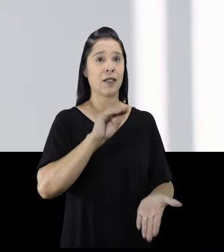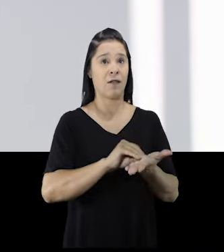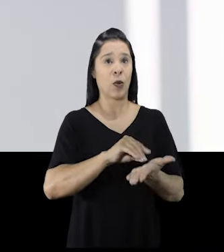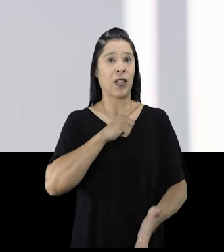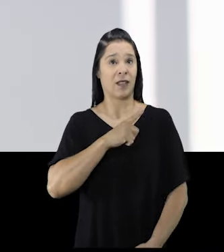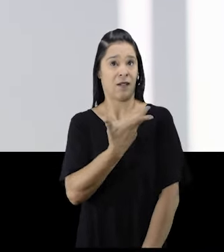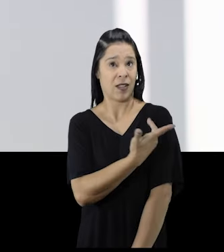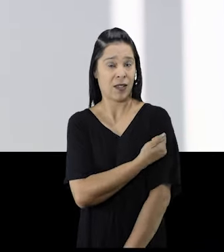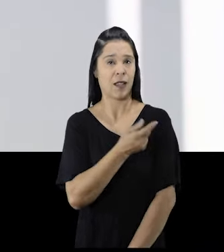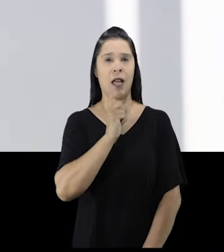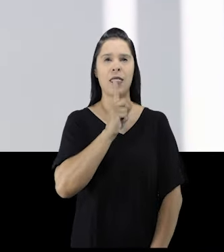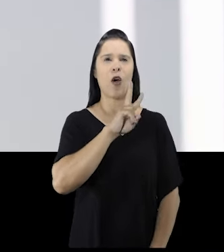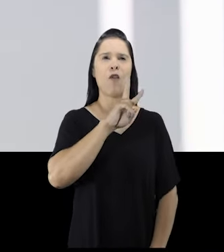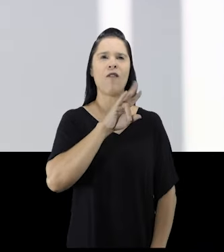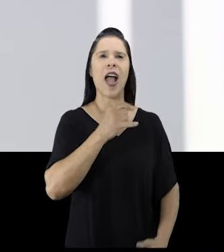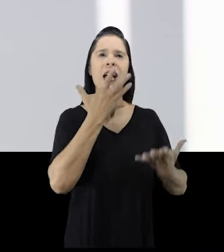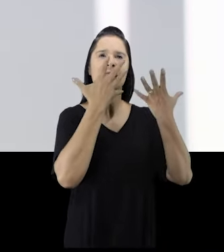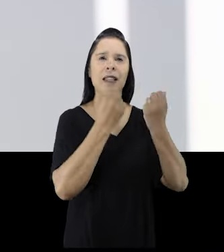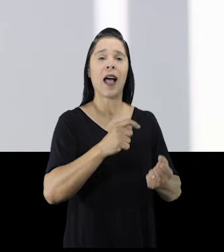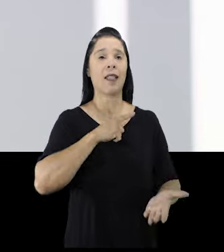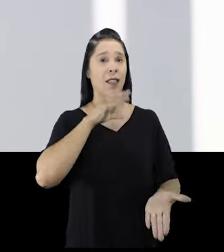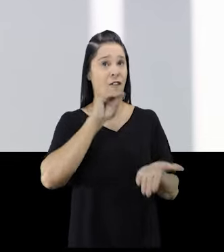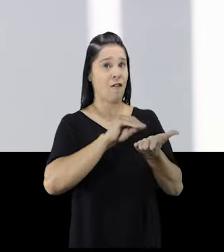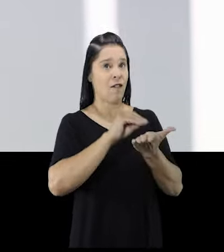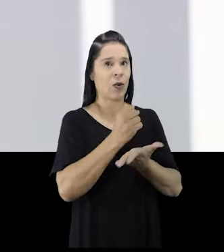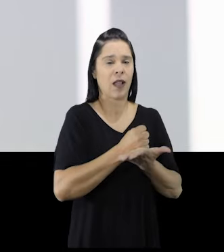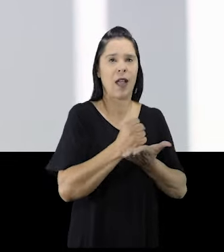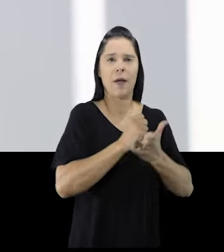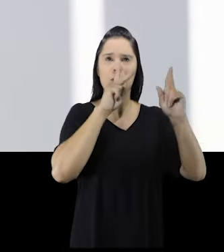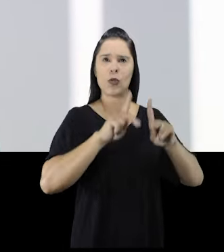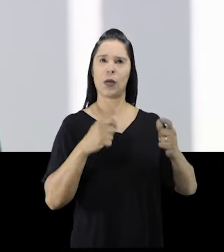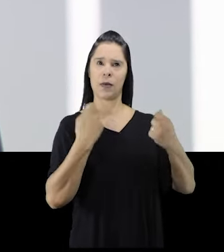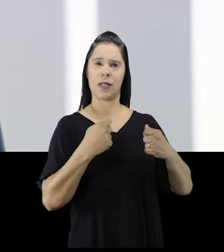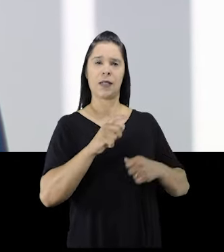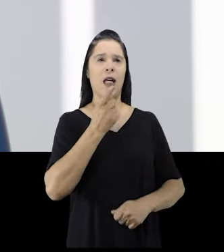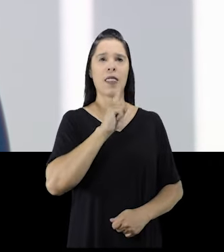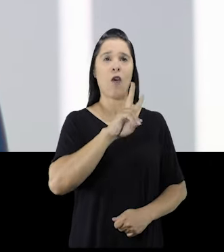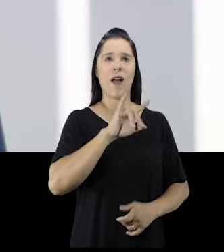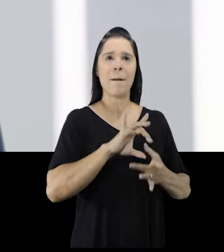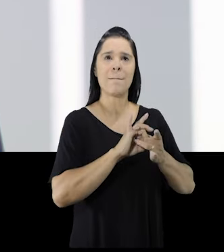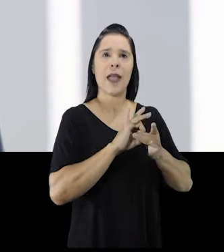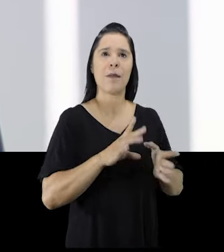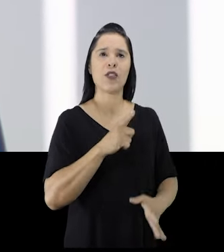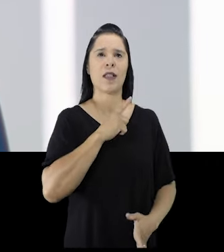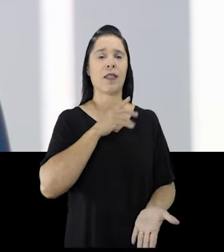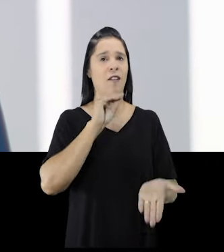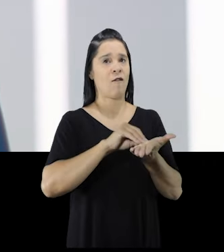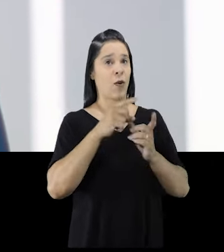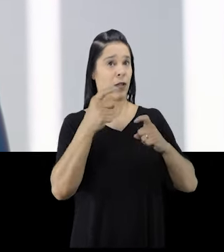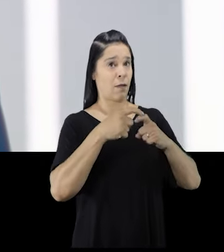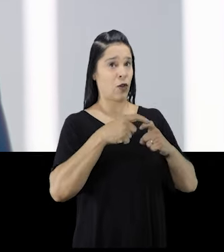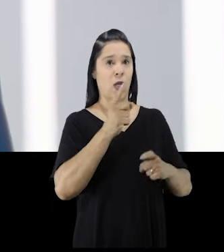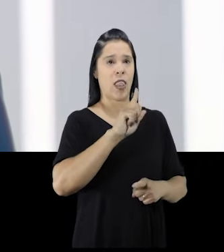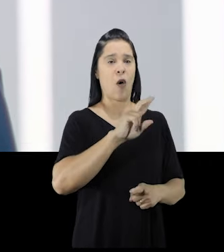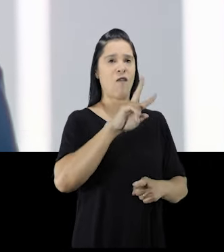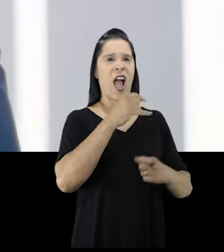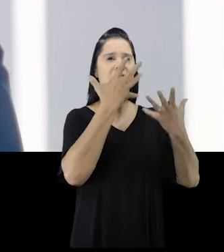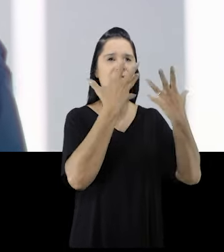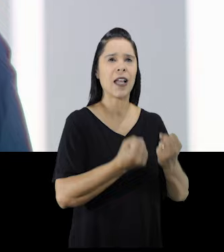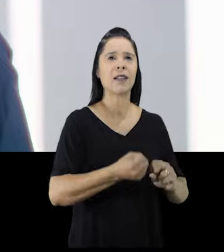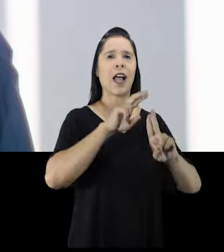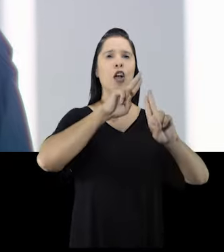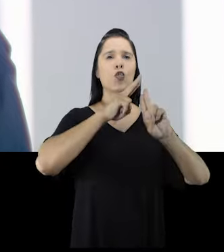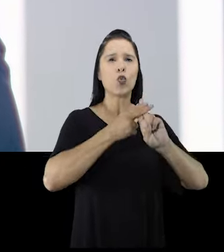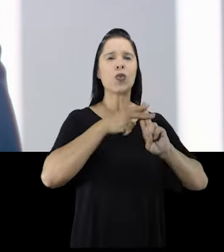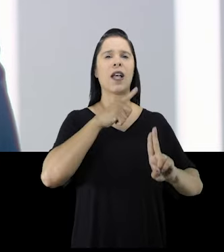crianças sem vacina. Não vamos aceitar que faltem remédio para quem precisa. Não vamos permitir que faltem médicos. Não